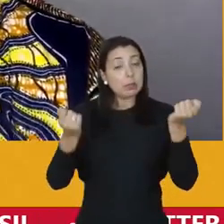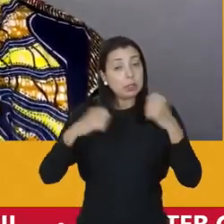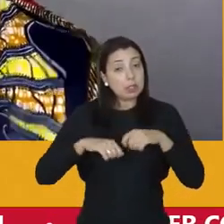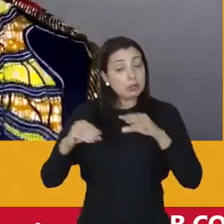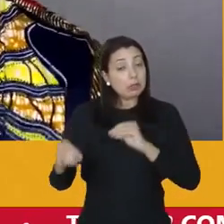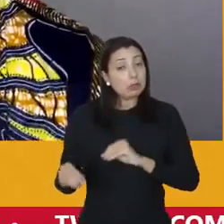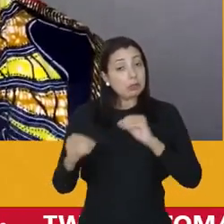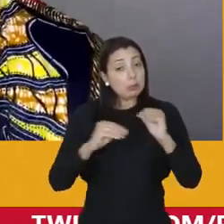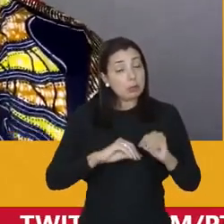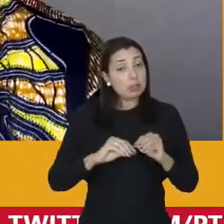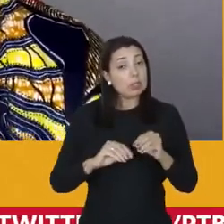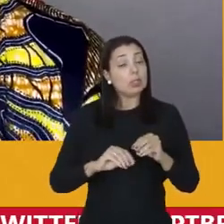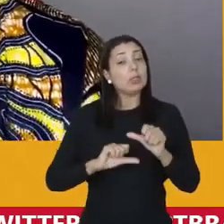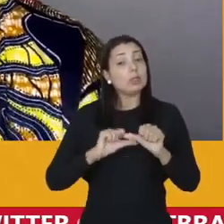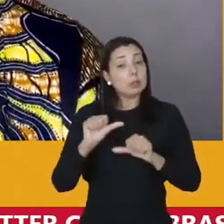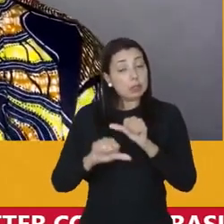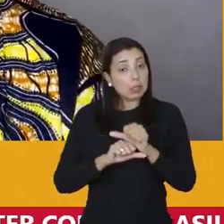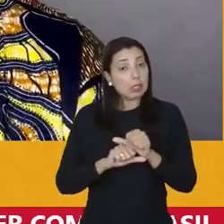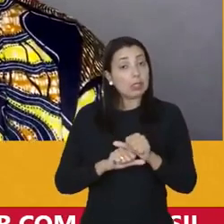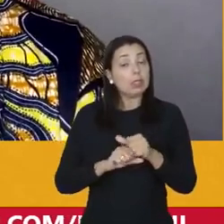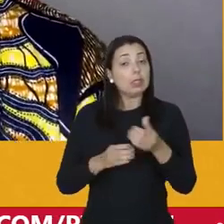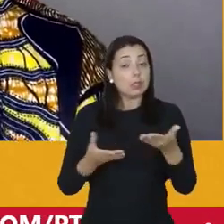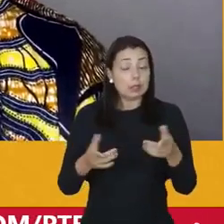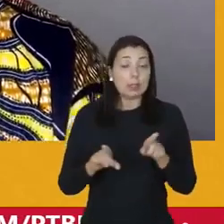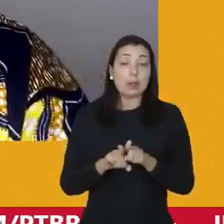mudar ele vai mudar através da luta antirracista